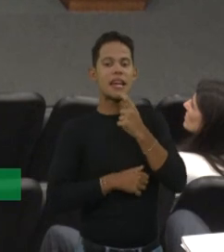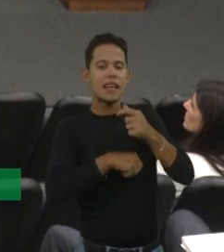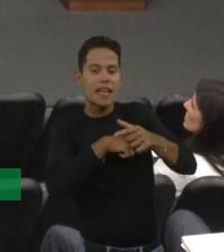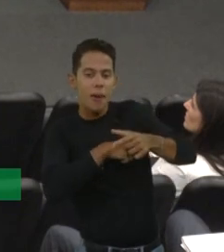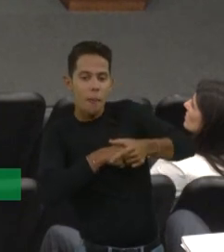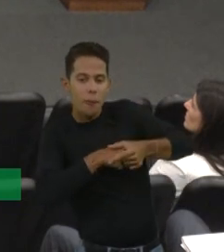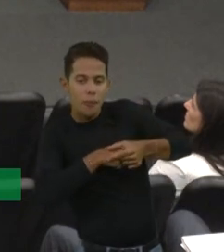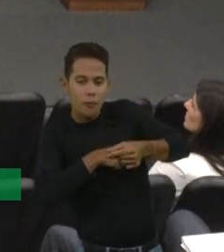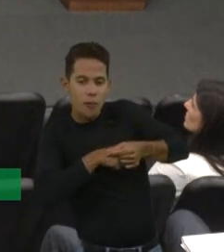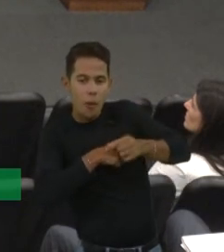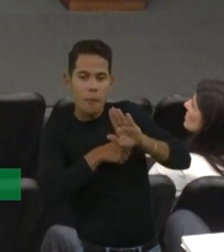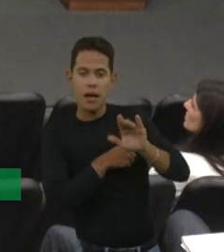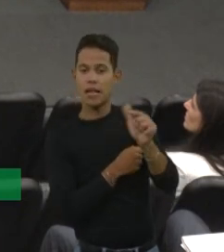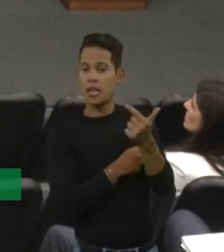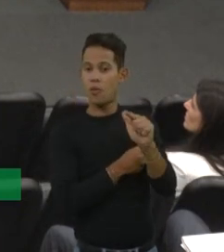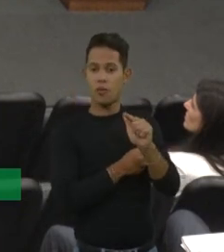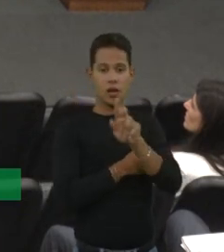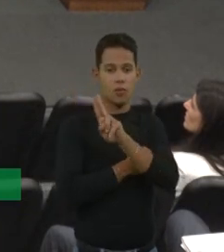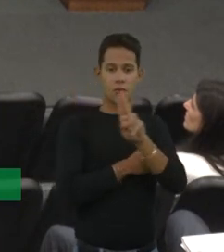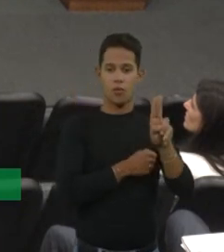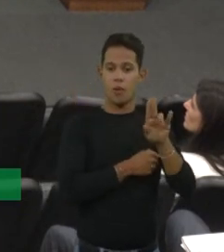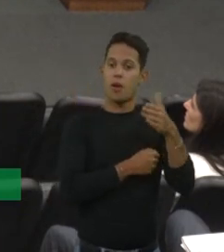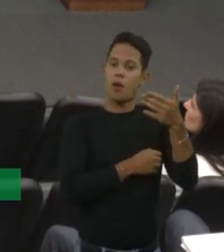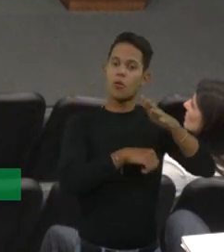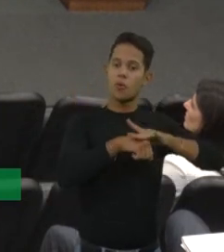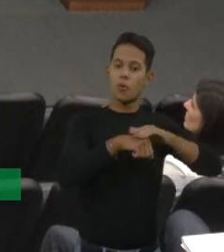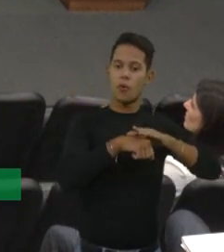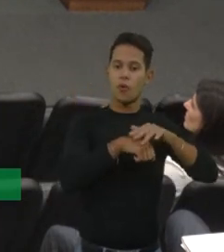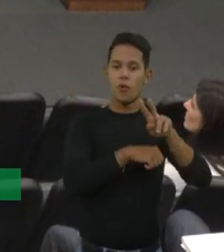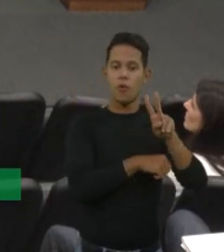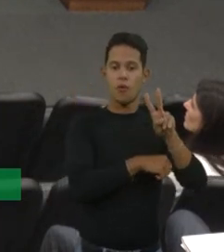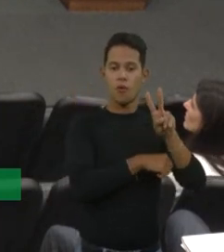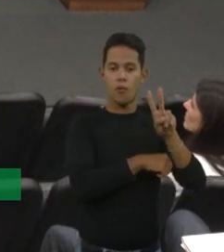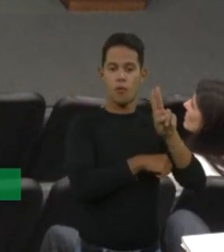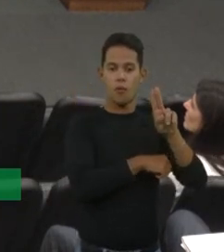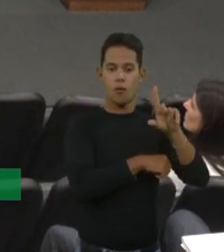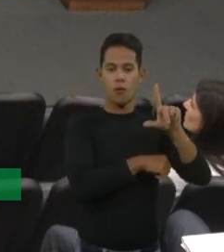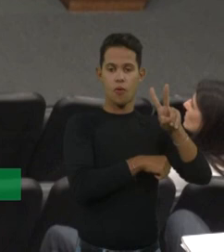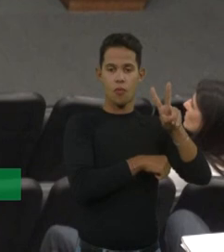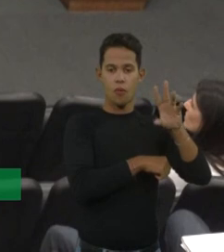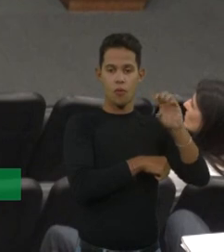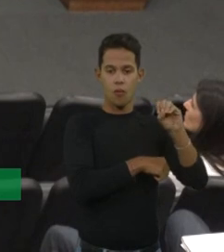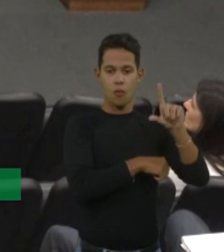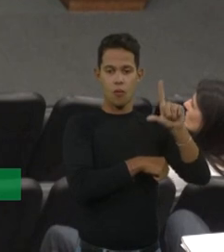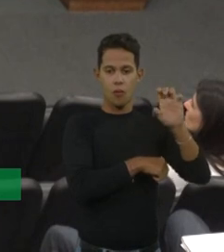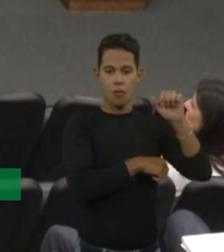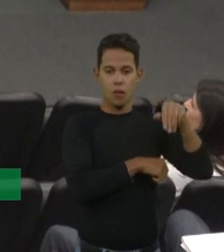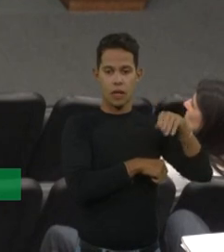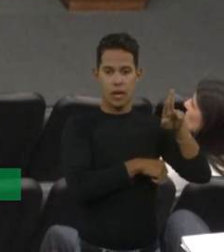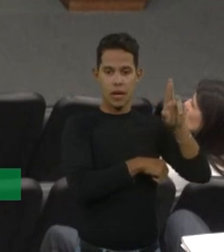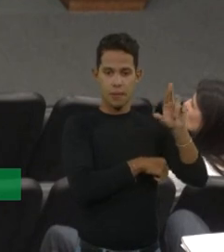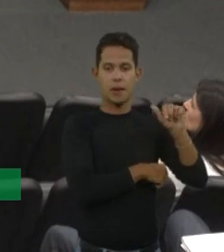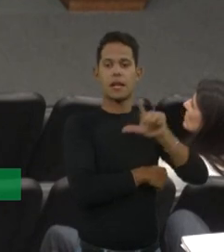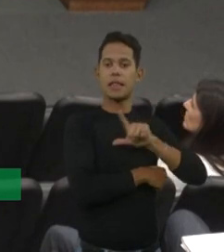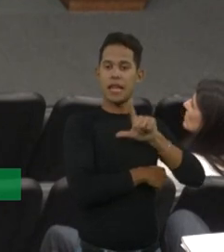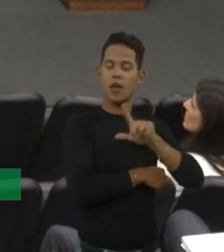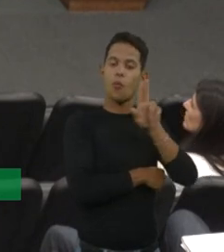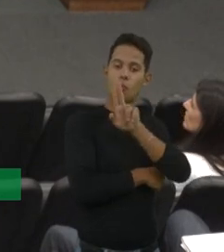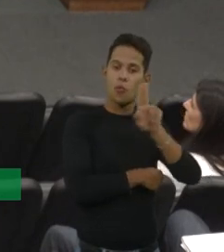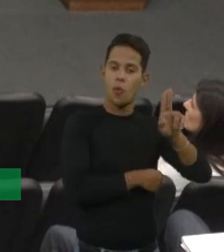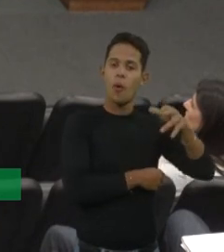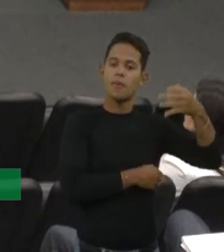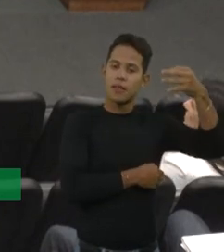nome específico. Já a doença de von Willebrand, o von Willebrand é uma proteína também, e já recebeu um nome específico em homenagem